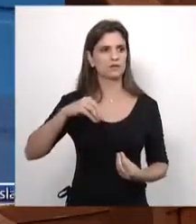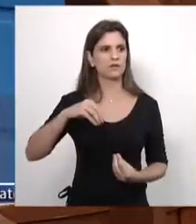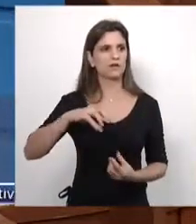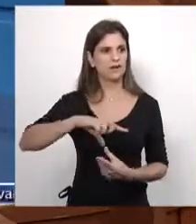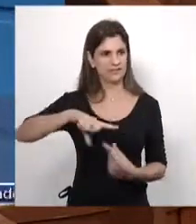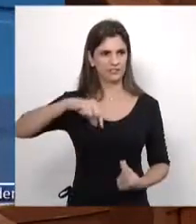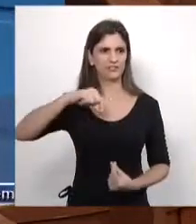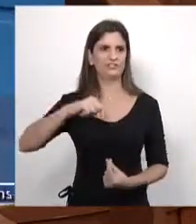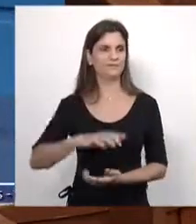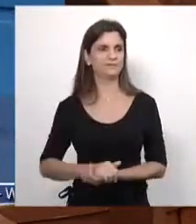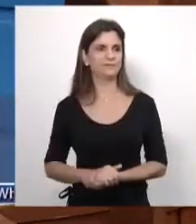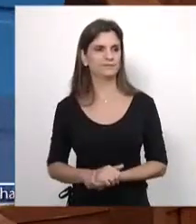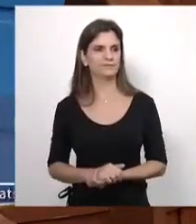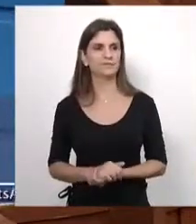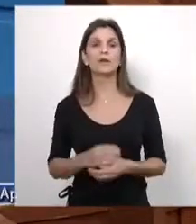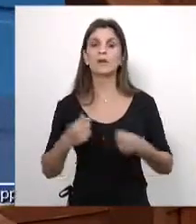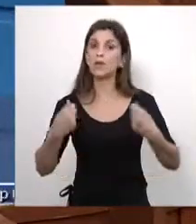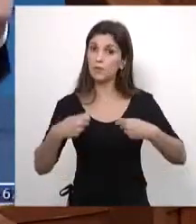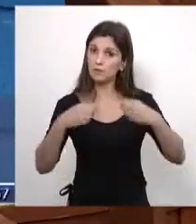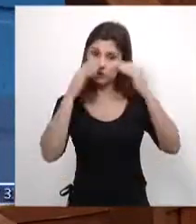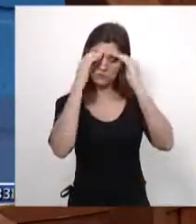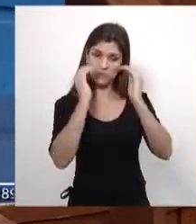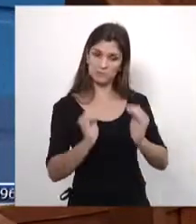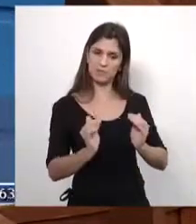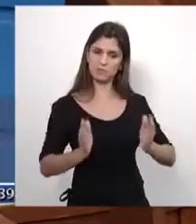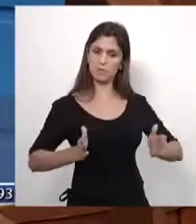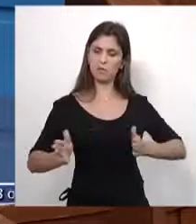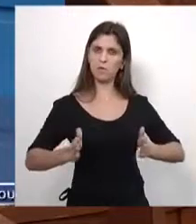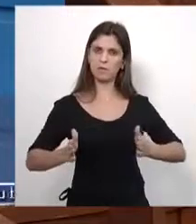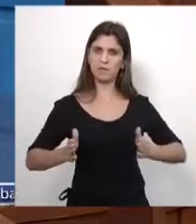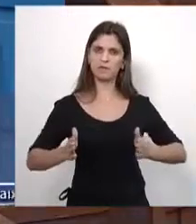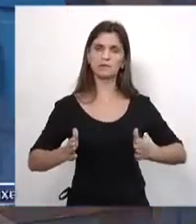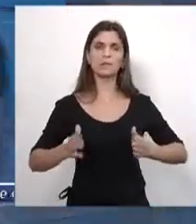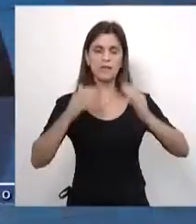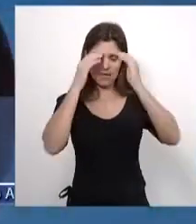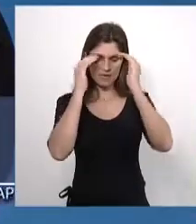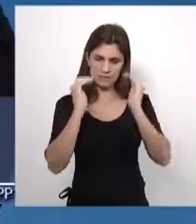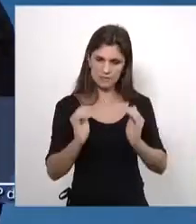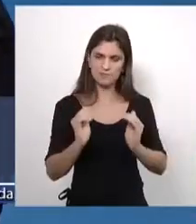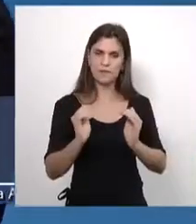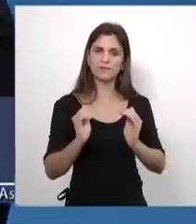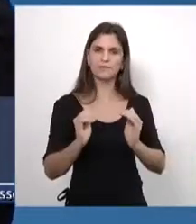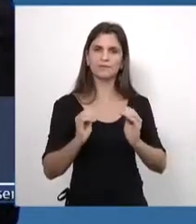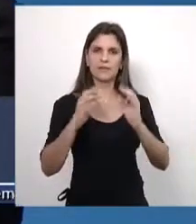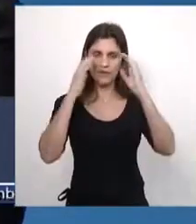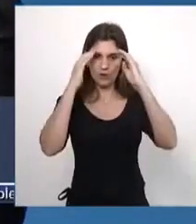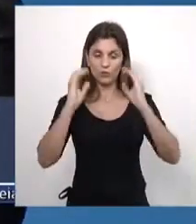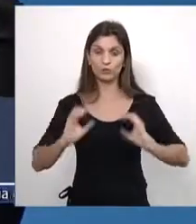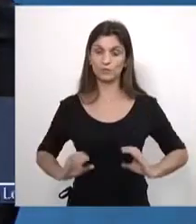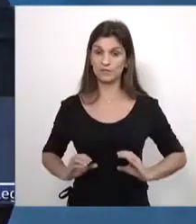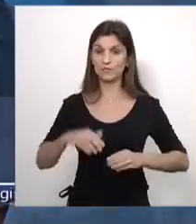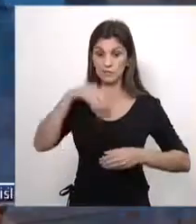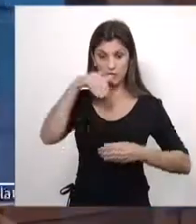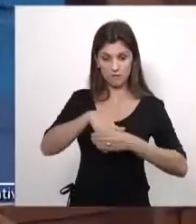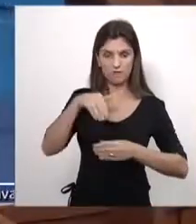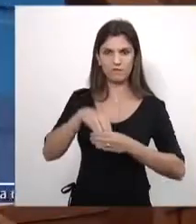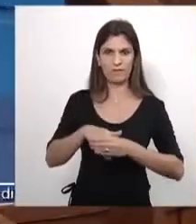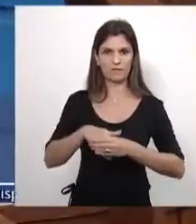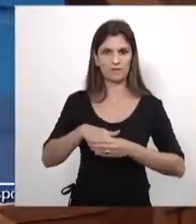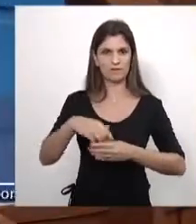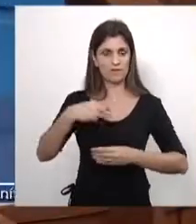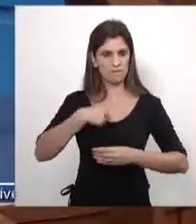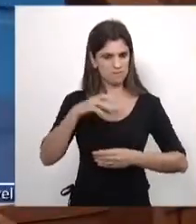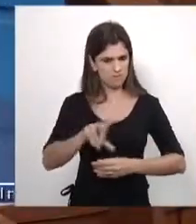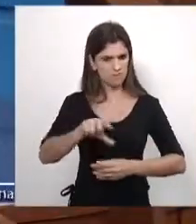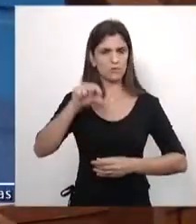relação a isso. Agora, eu quero respeito do meu mandato, respeito aos eleitores que votaram em mim, porque eu trabalho com seriedade nesta casa, assim